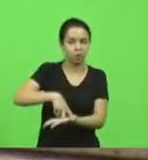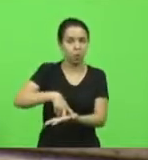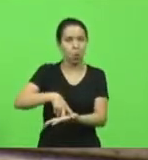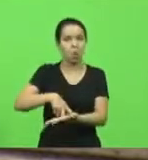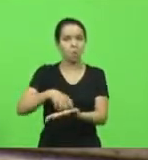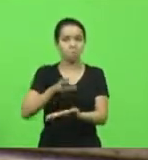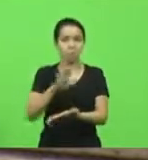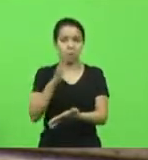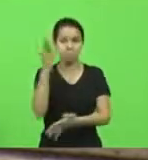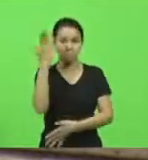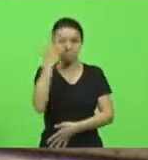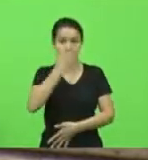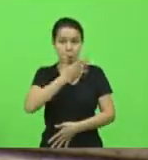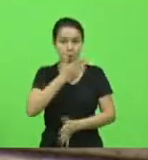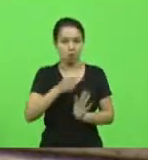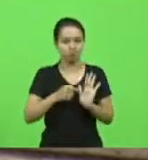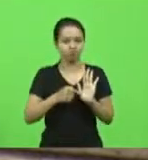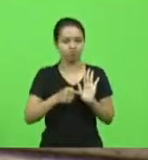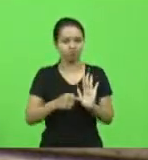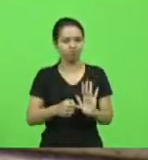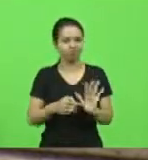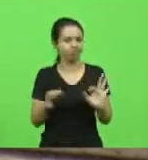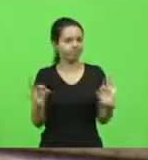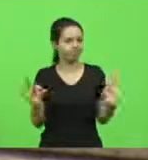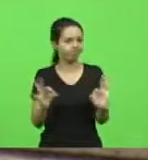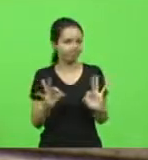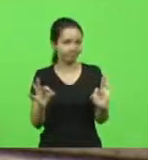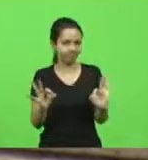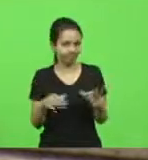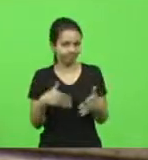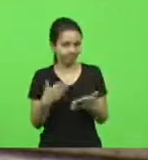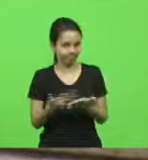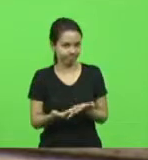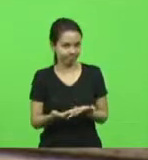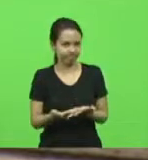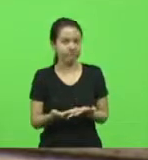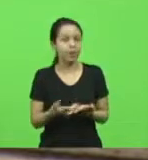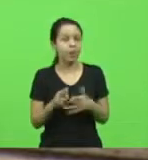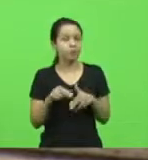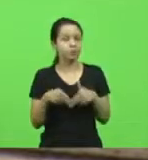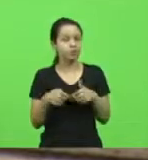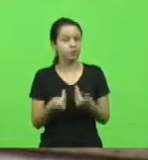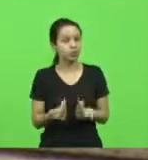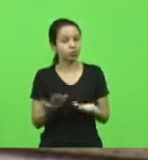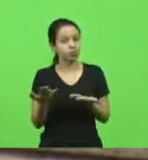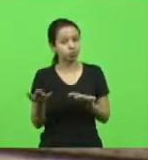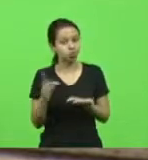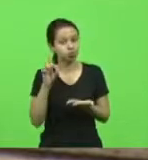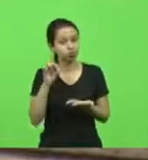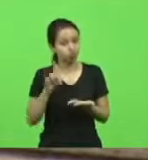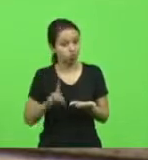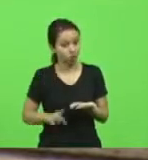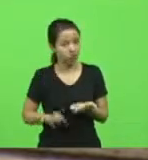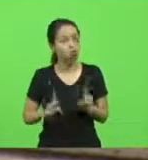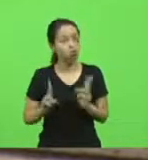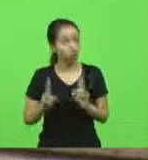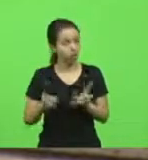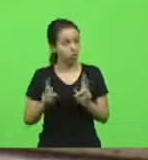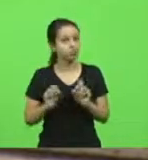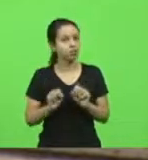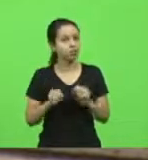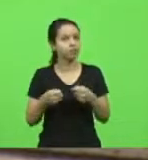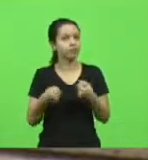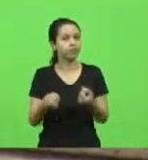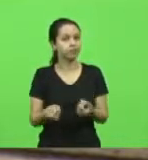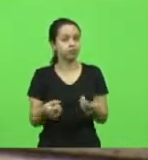de uma única prova sequer material até hoje. Por isso ele tem o direito de continuar fazendo a sua defesa e exercendo